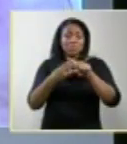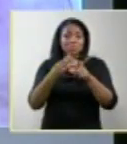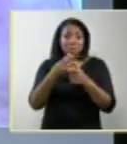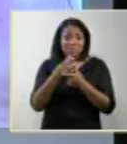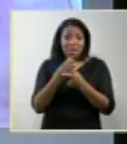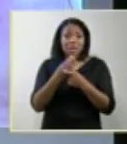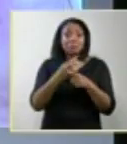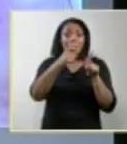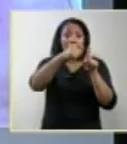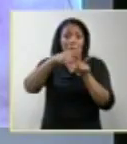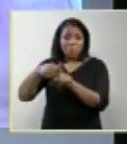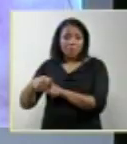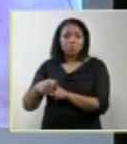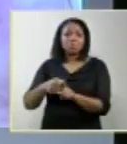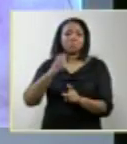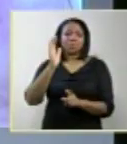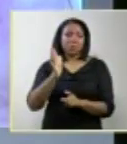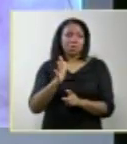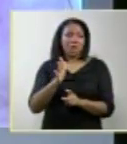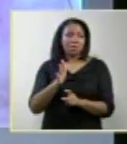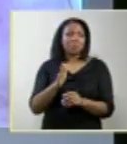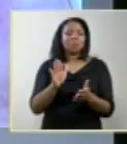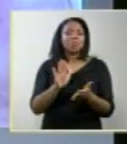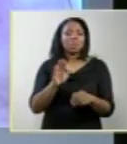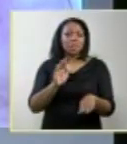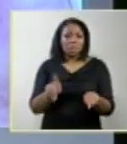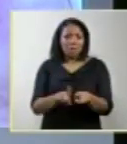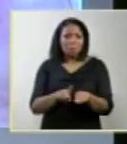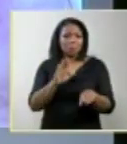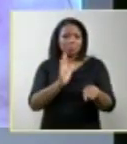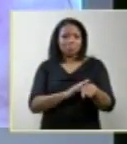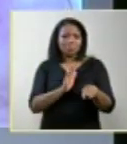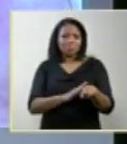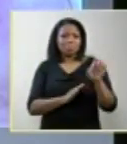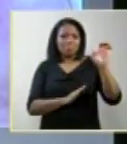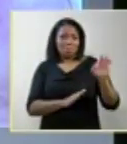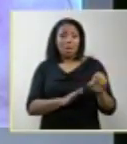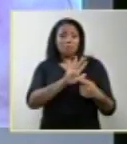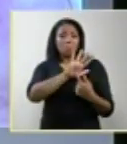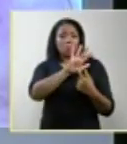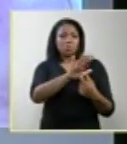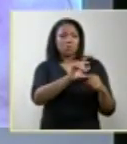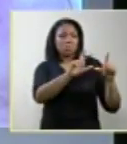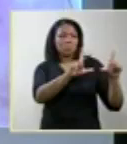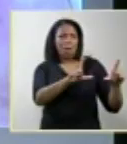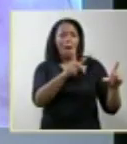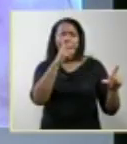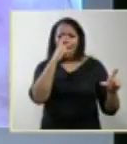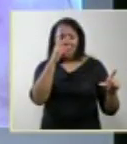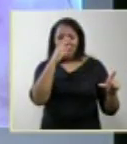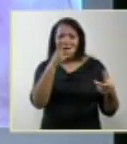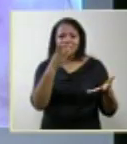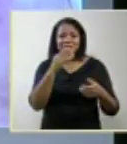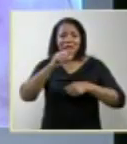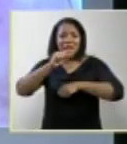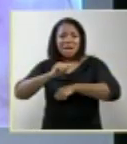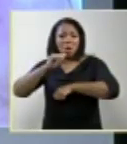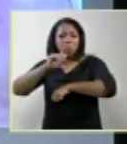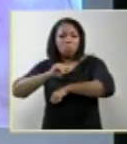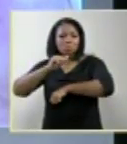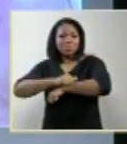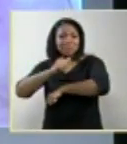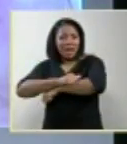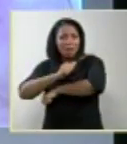que parece, no dispositivo à esquerda, a imagem de Mickey, ou de cara de sapo, por causa da falta da